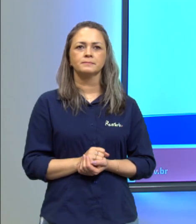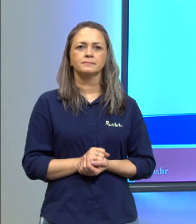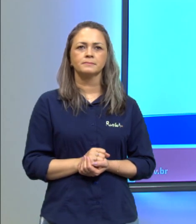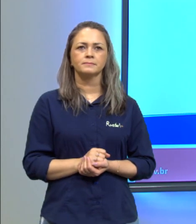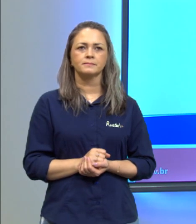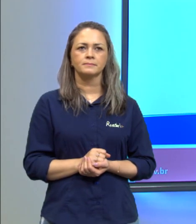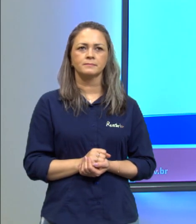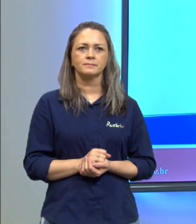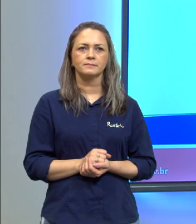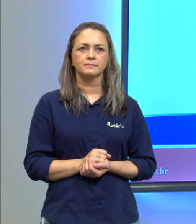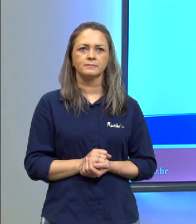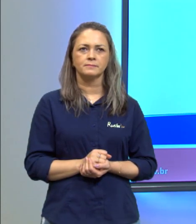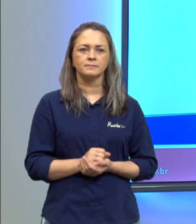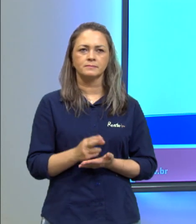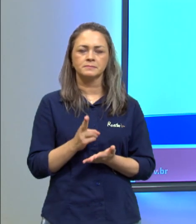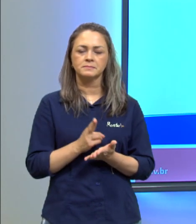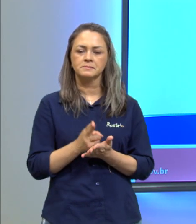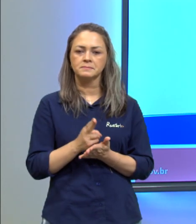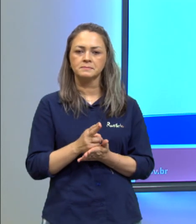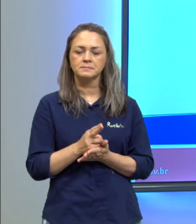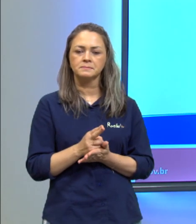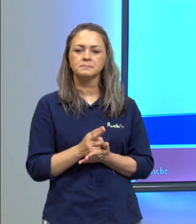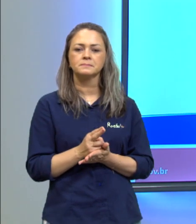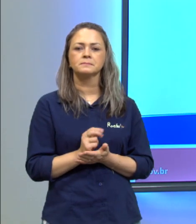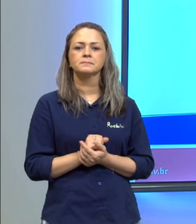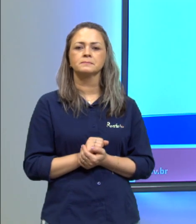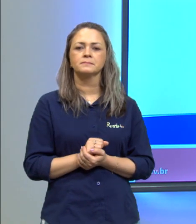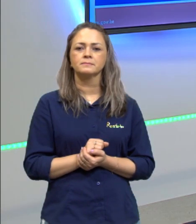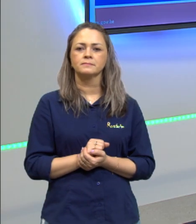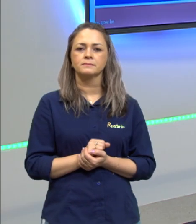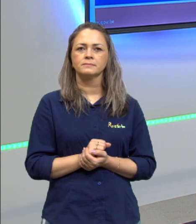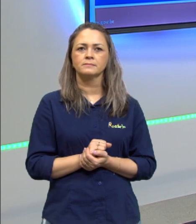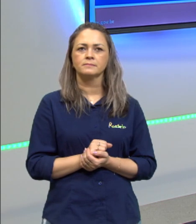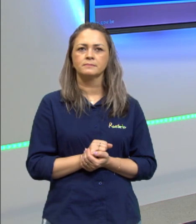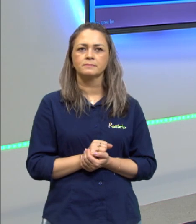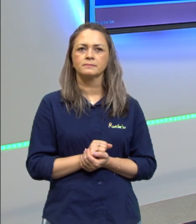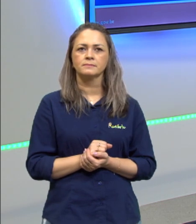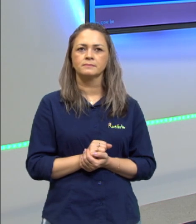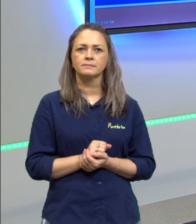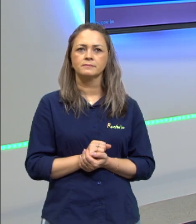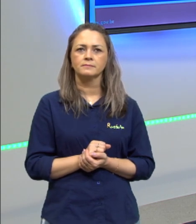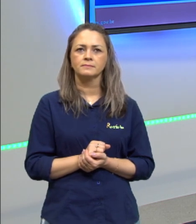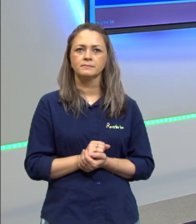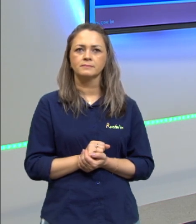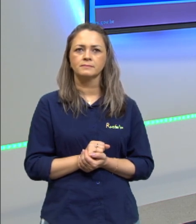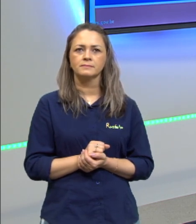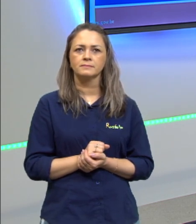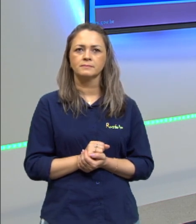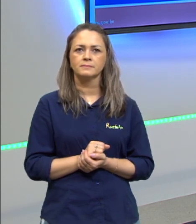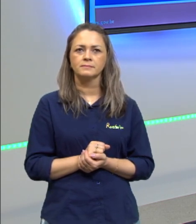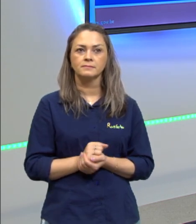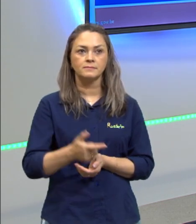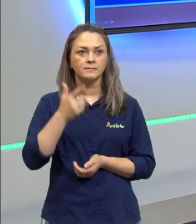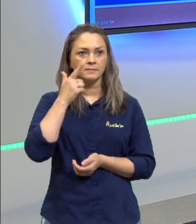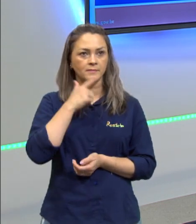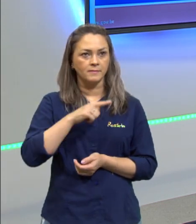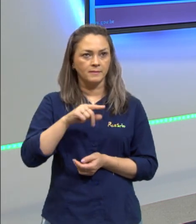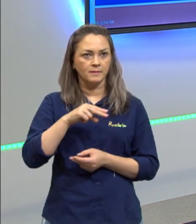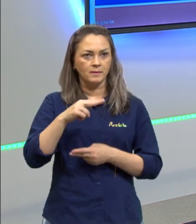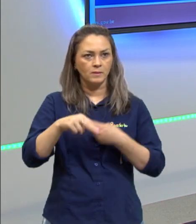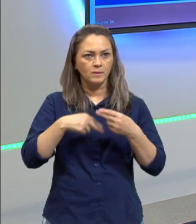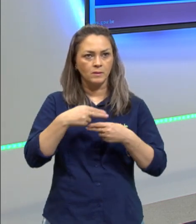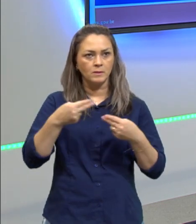vamos adiante nossa próxima questão é o seguinte pra ganhar um prêmio